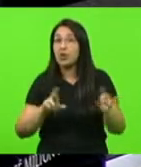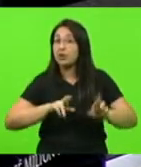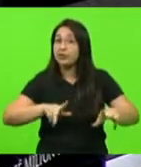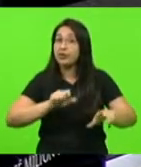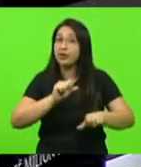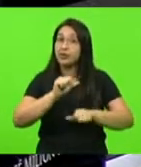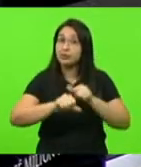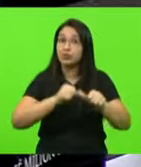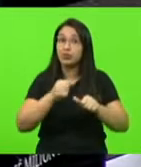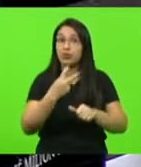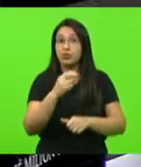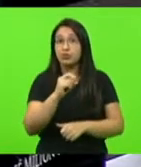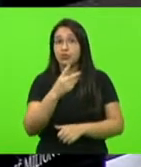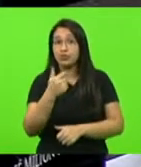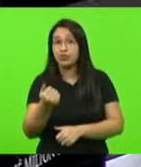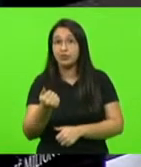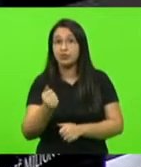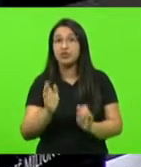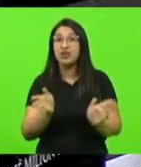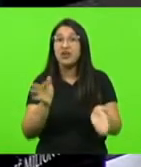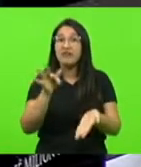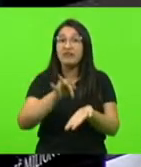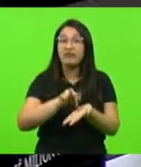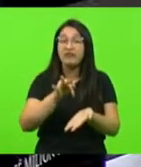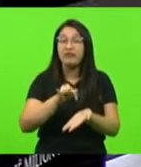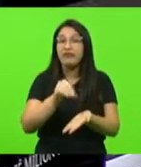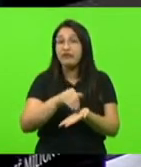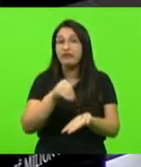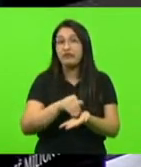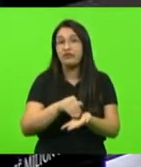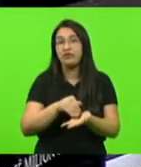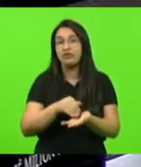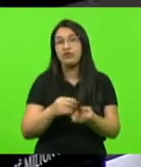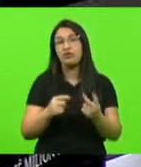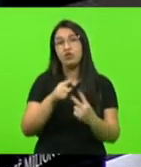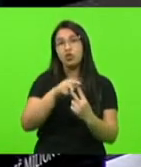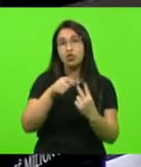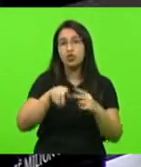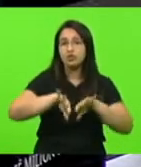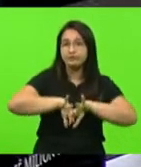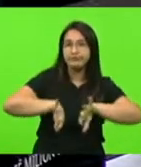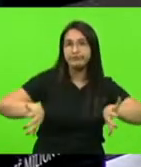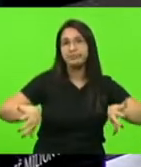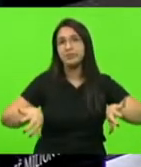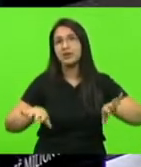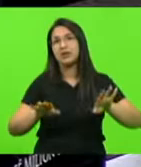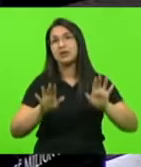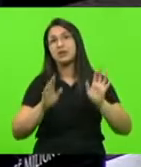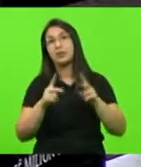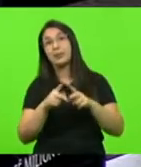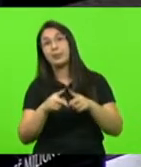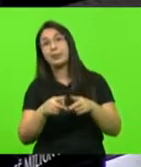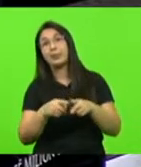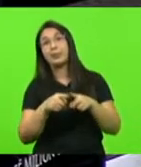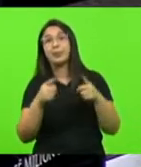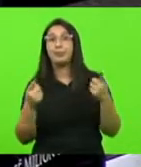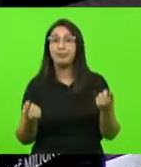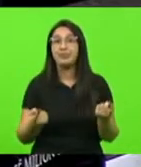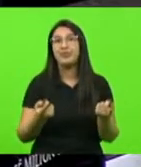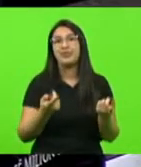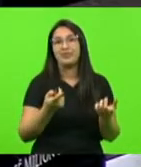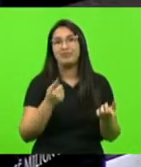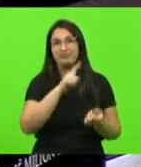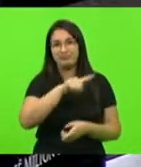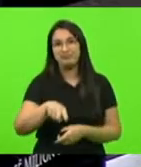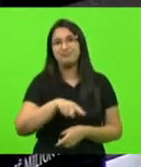na reta final. São duas coisas separadas, mas por isso que foram vetadas, porque o executivo tem,